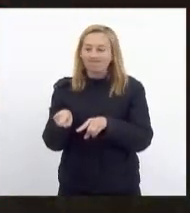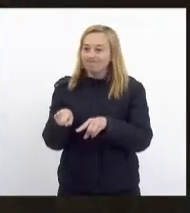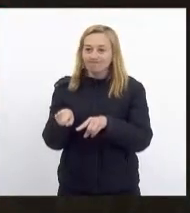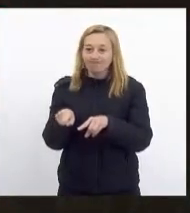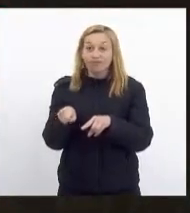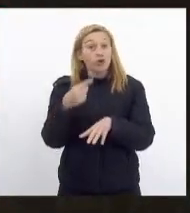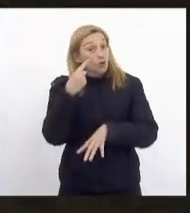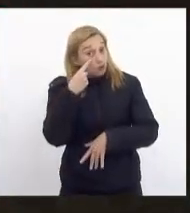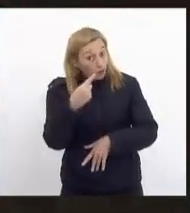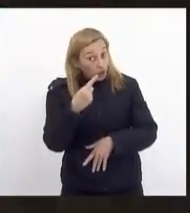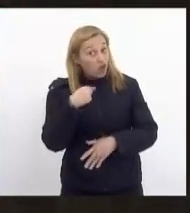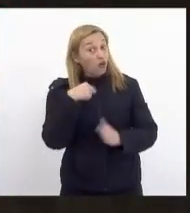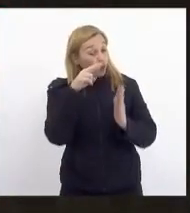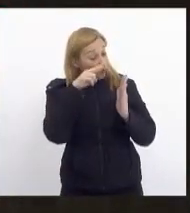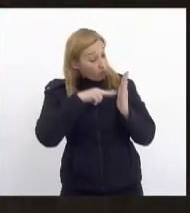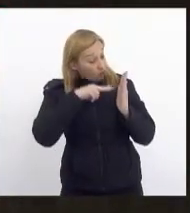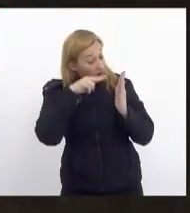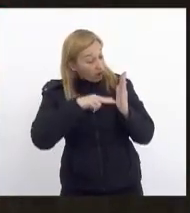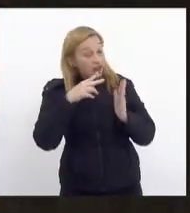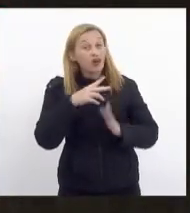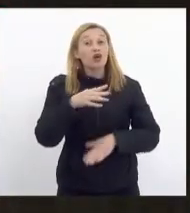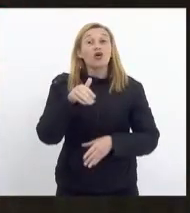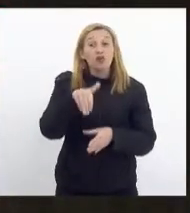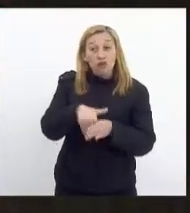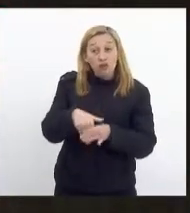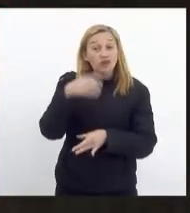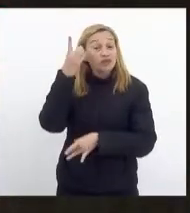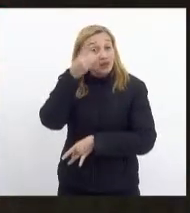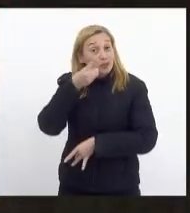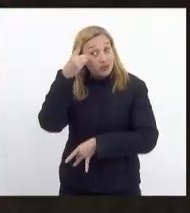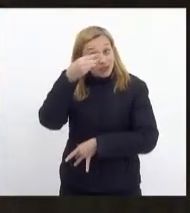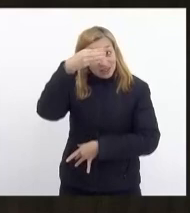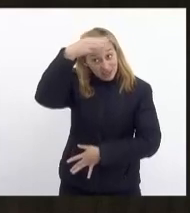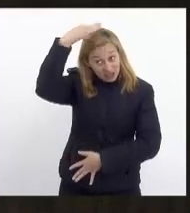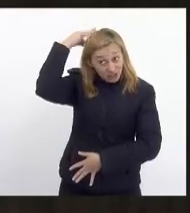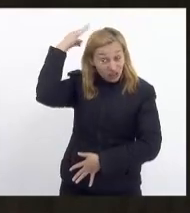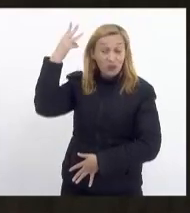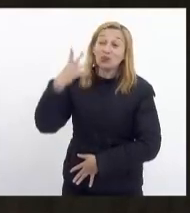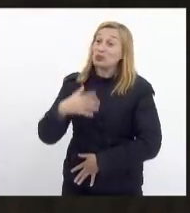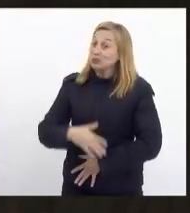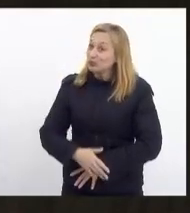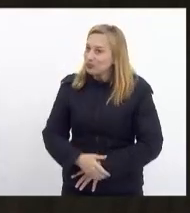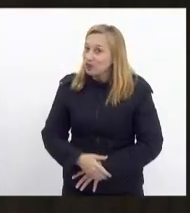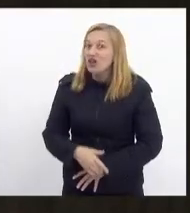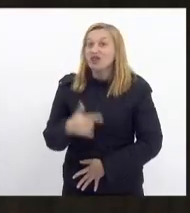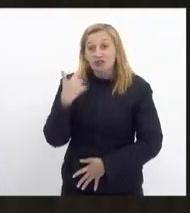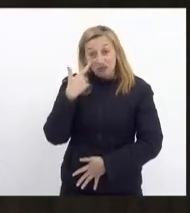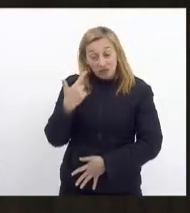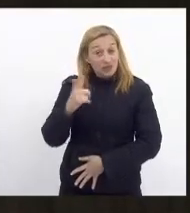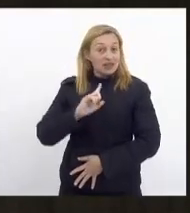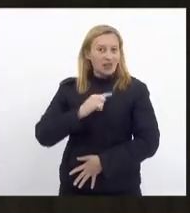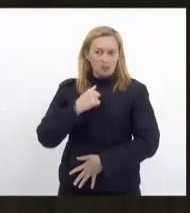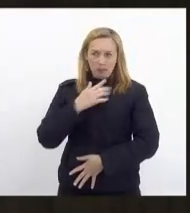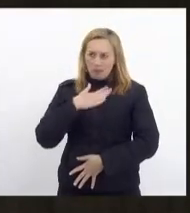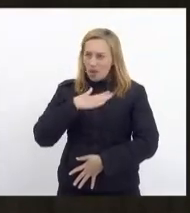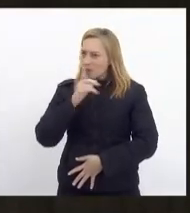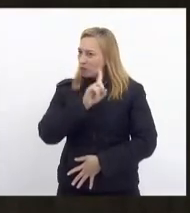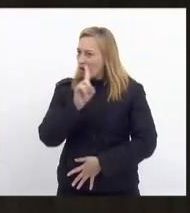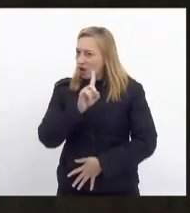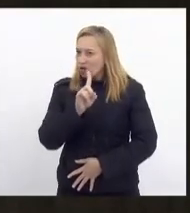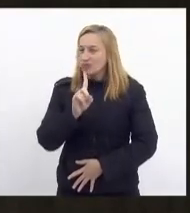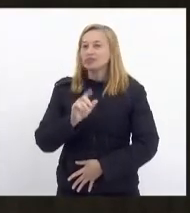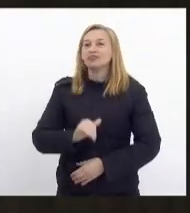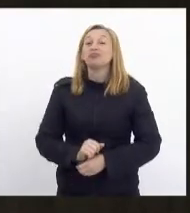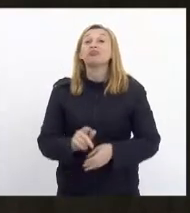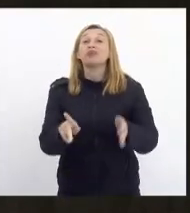Olha que eu vou ler o voto do deputado Márcio Pacheco. Não é nem meu voto. Sobre o